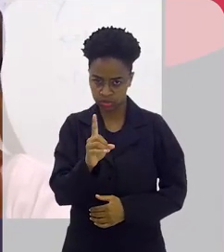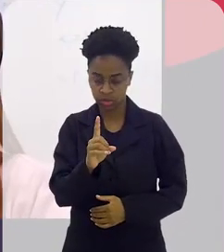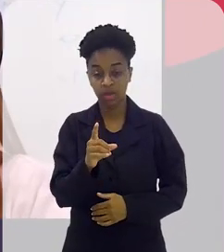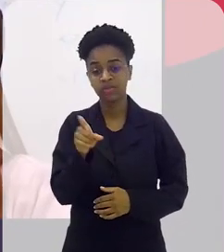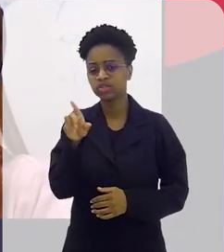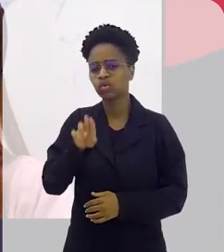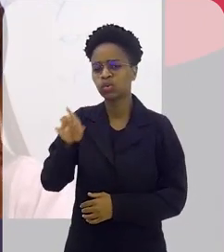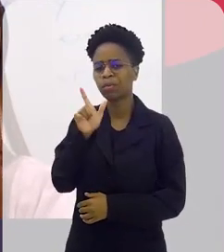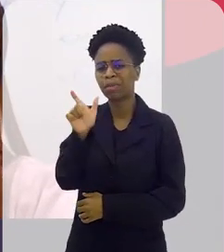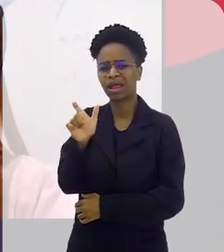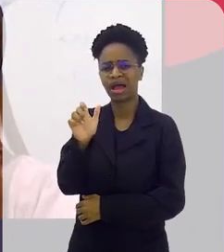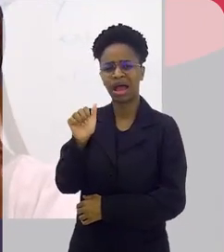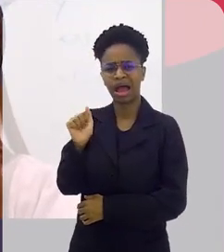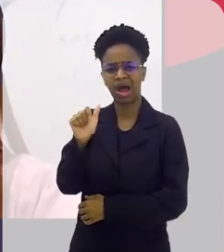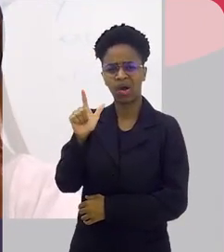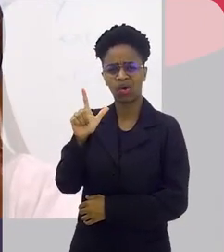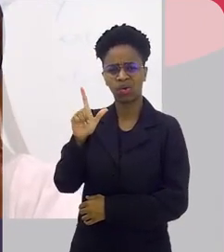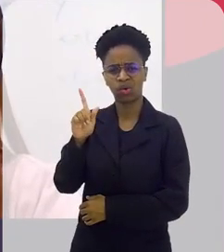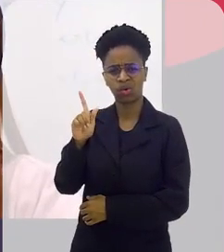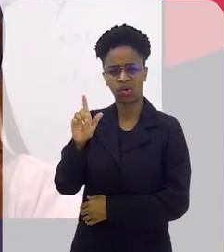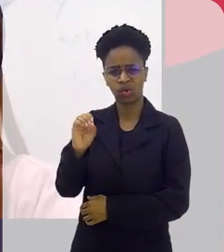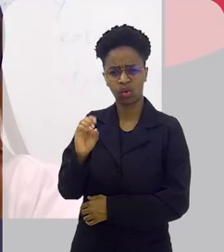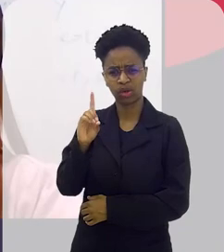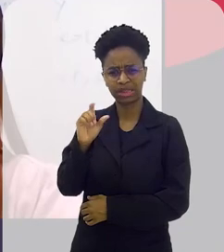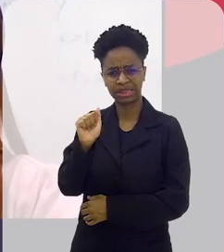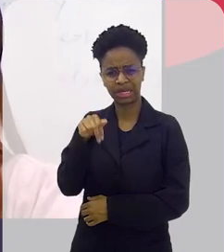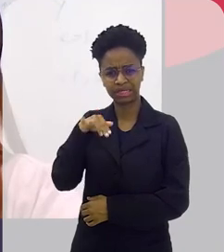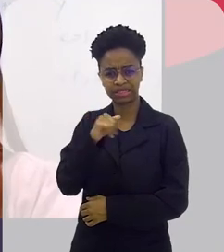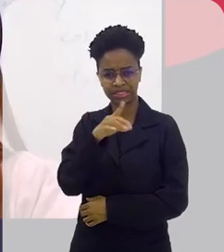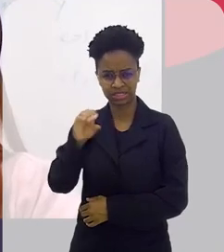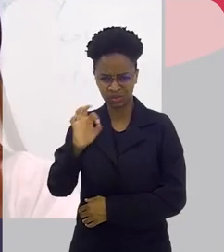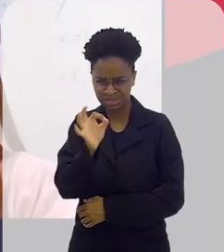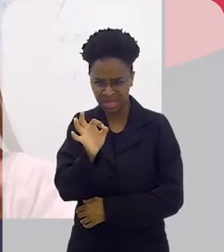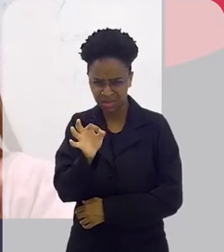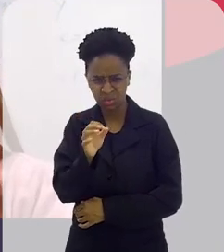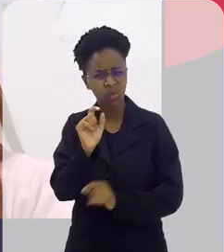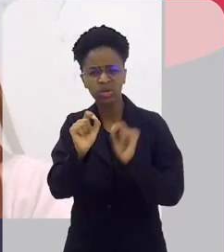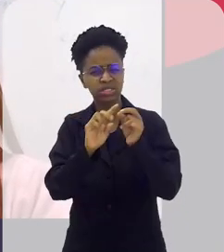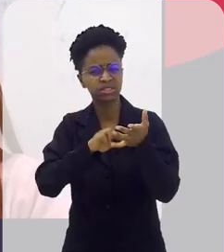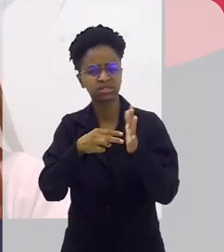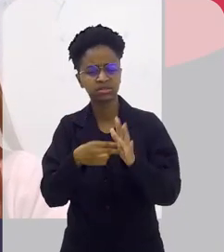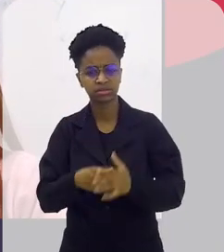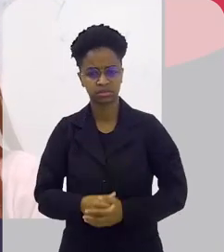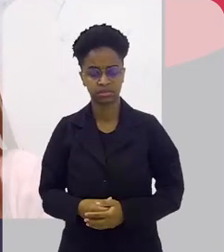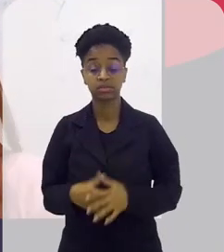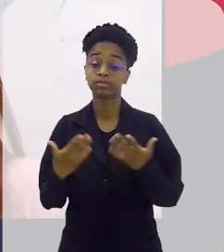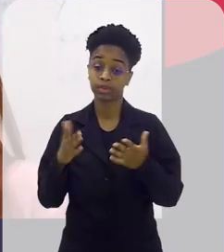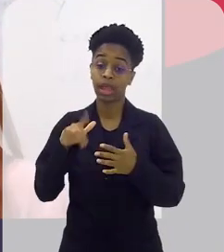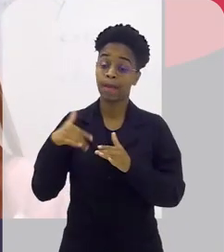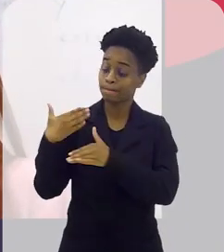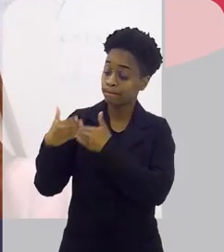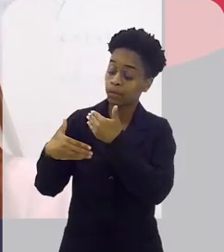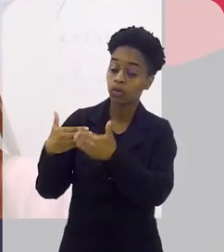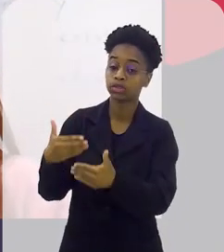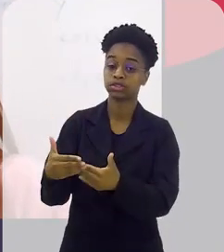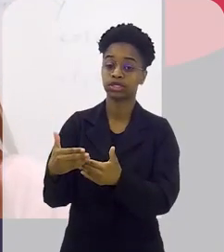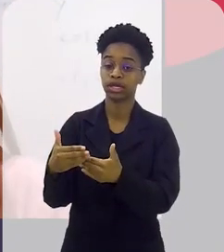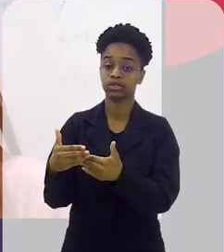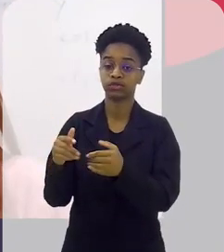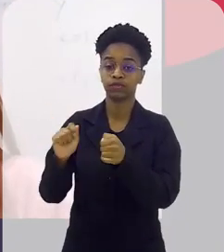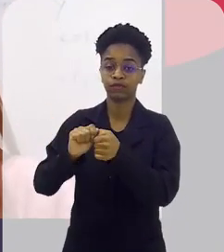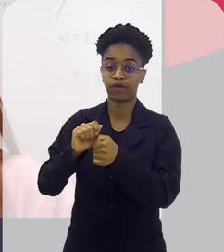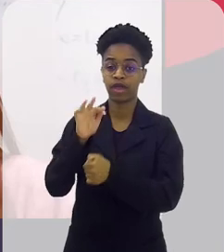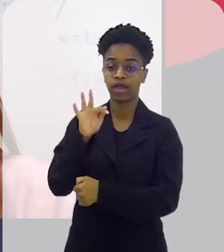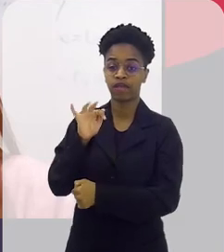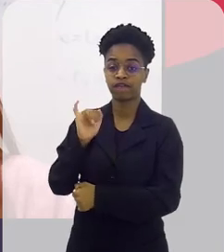Você usou um termo algodonização. Não sei se eu falei certo. Explica para a gente o que é isso. É esse processo de tornar essa